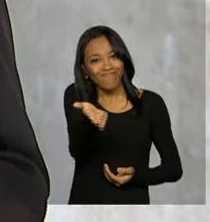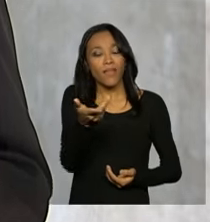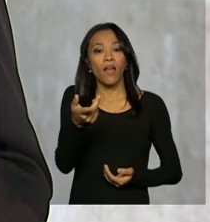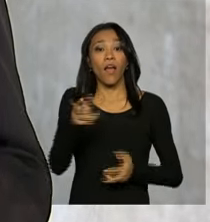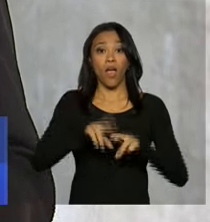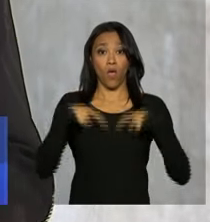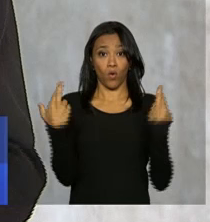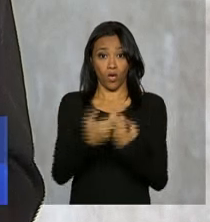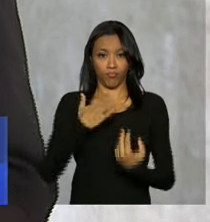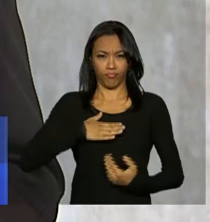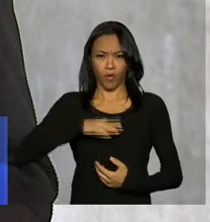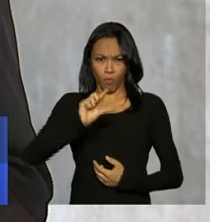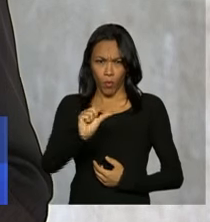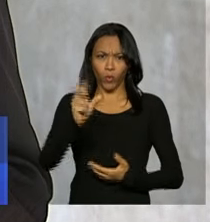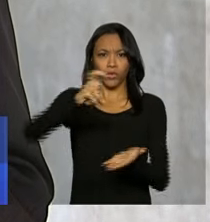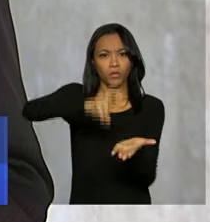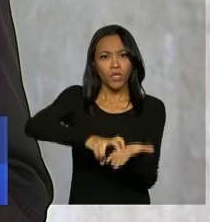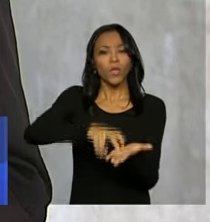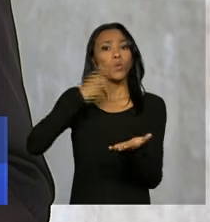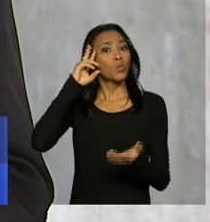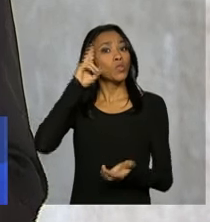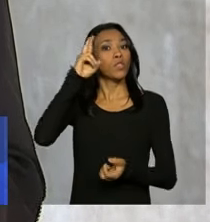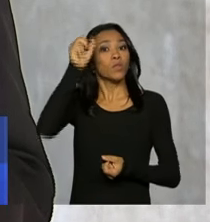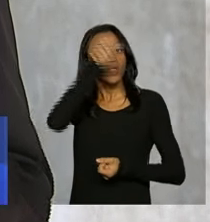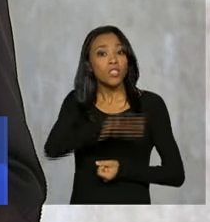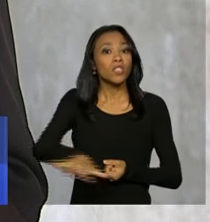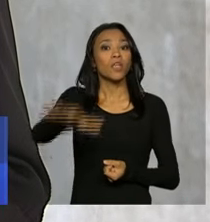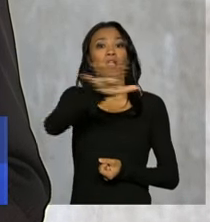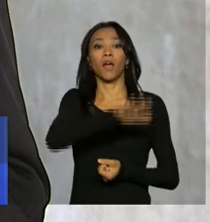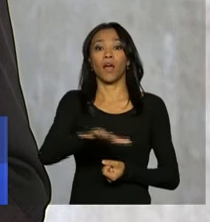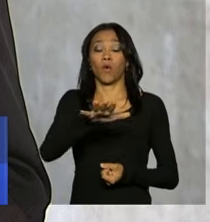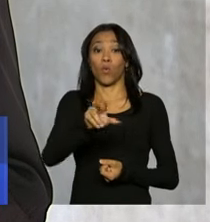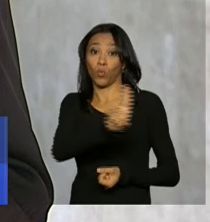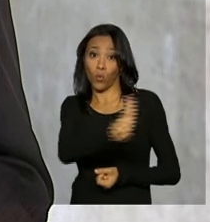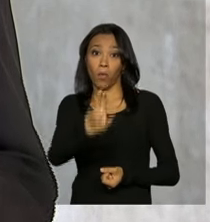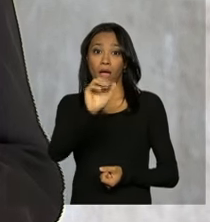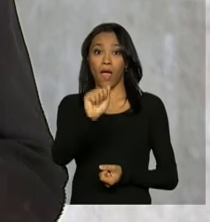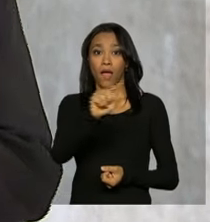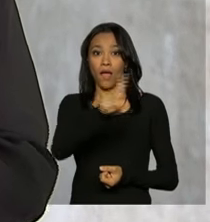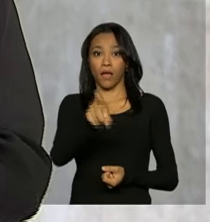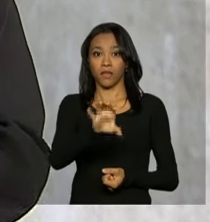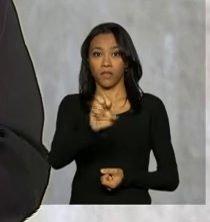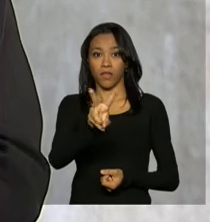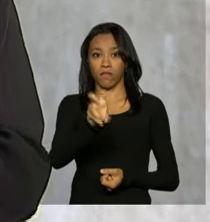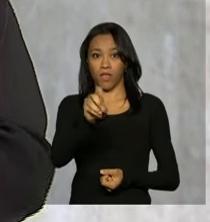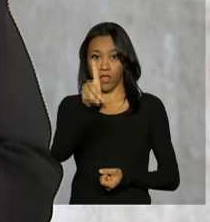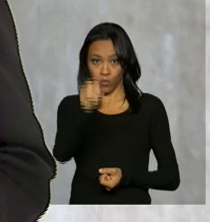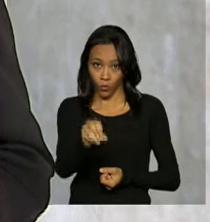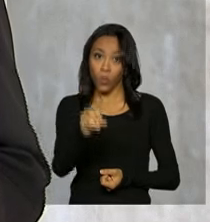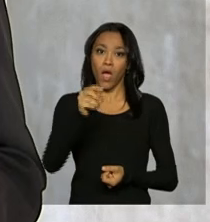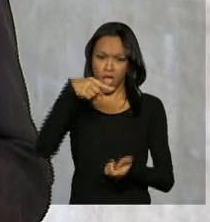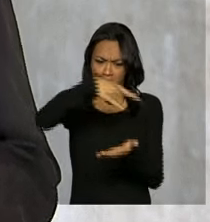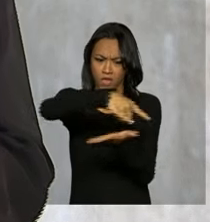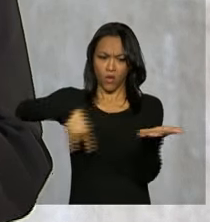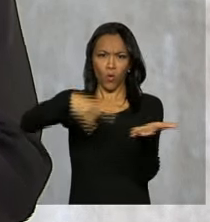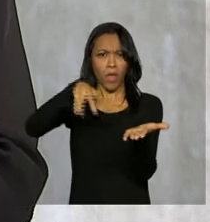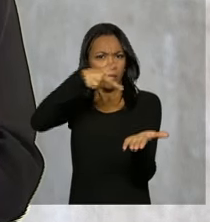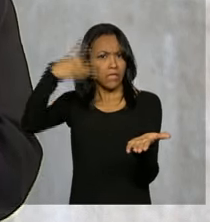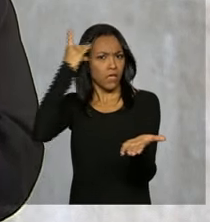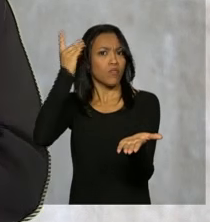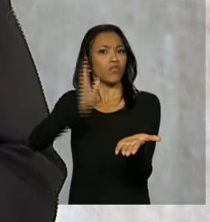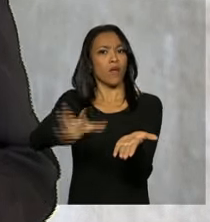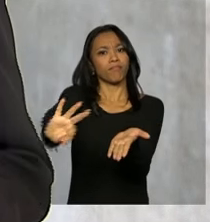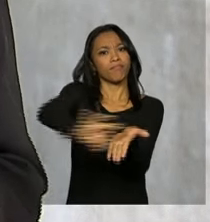reunião que teve agora há pouco, agora pela manhã, com o diretor-geral da OMC, o brasileiro Roberto Azevedo, a presidenta assinou este documento que